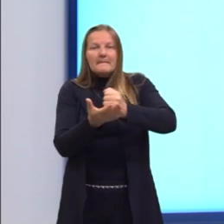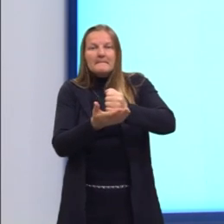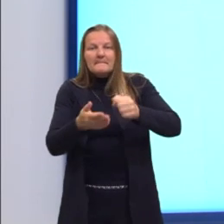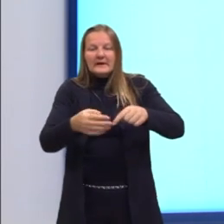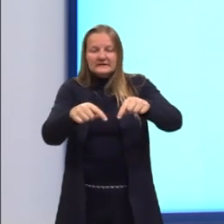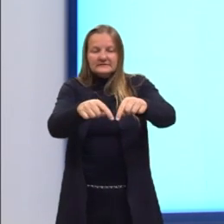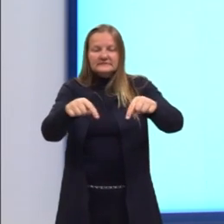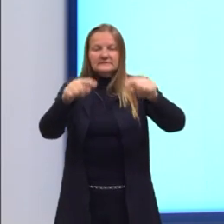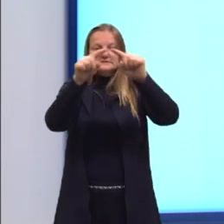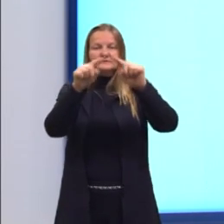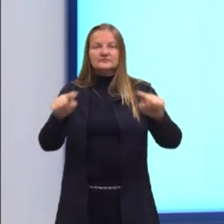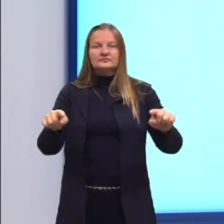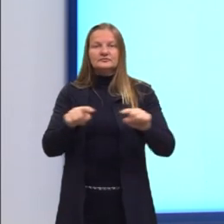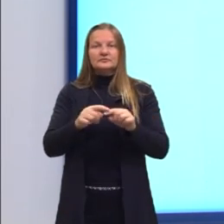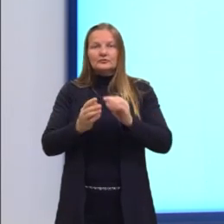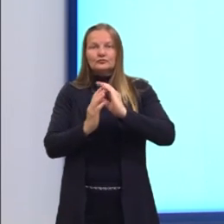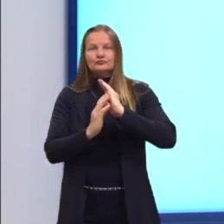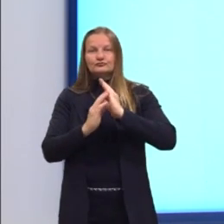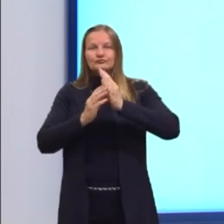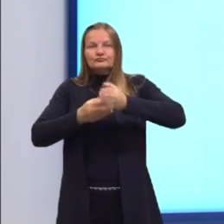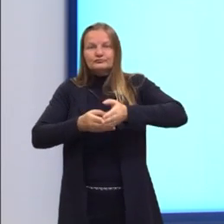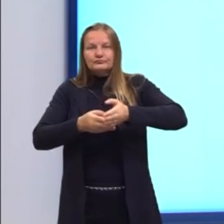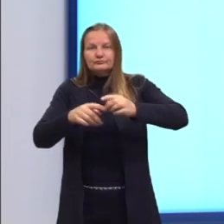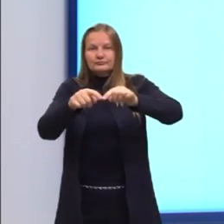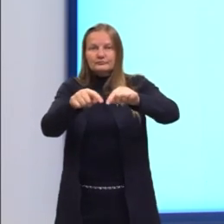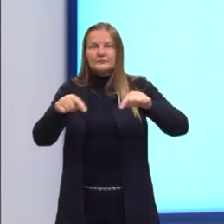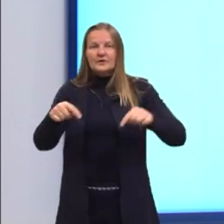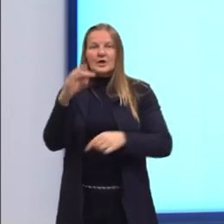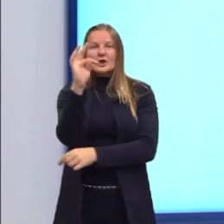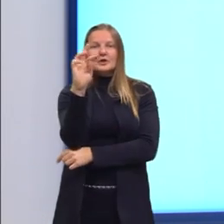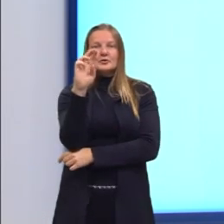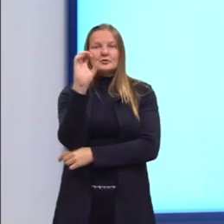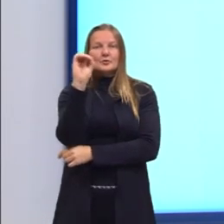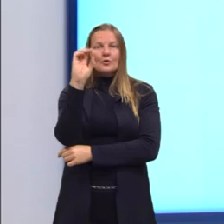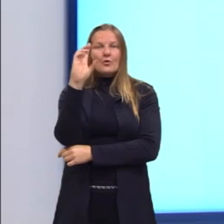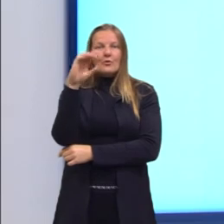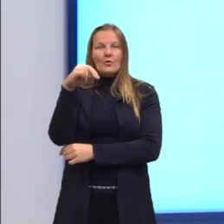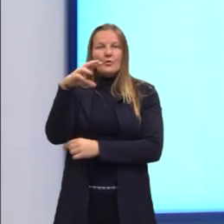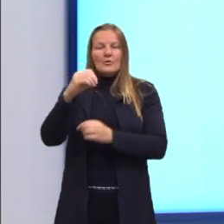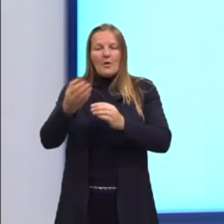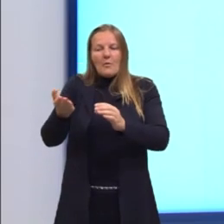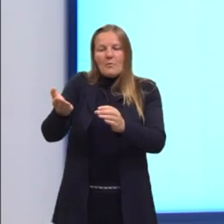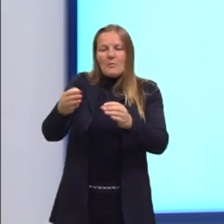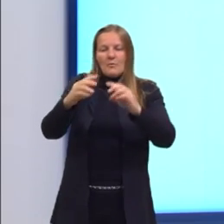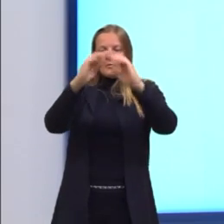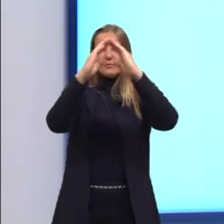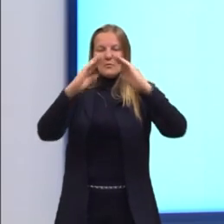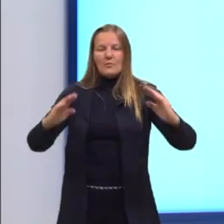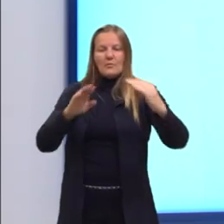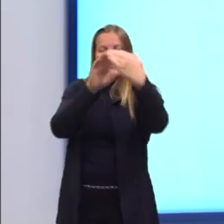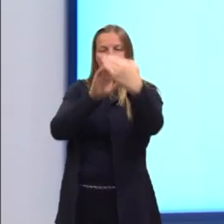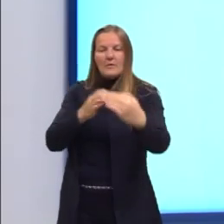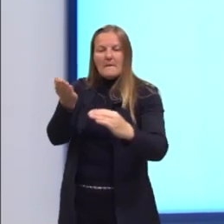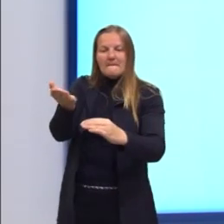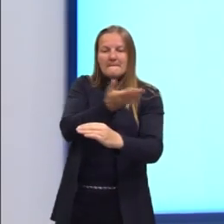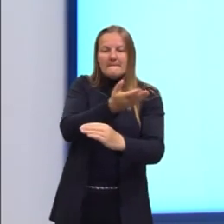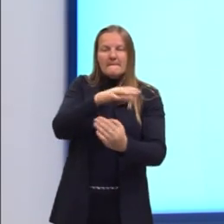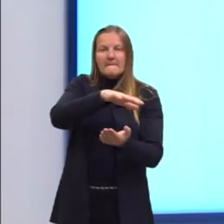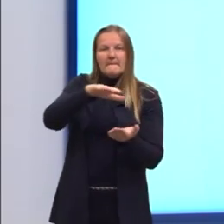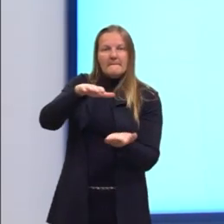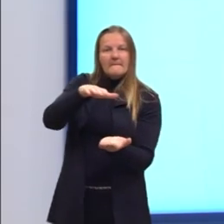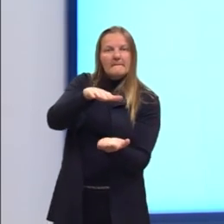dentro das pirâmides, o que nós chamamos de tronco. Seria feito ali um corte, tirado a parte superior da pirâmide.